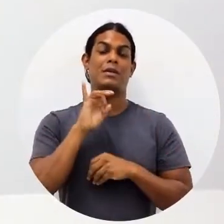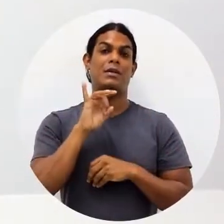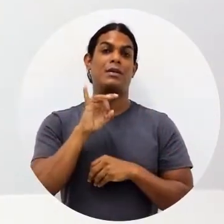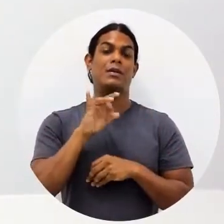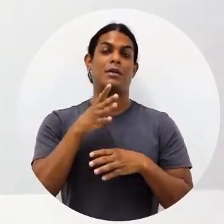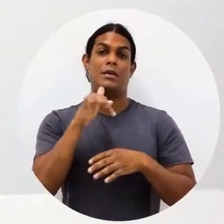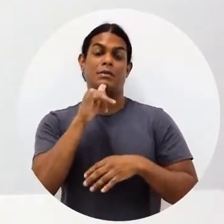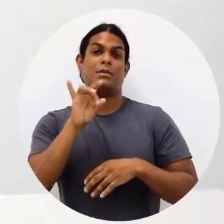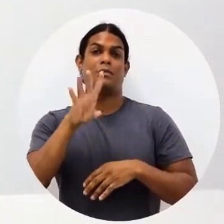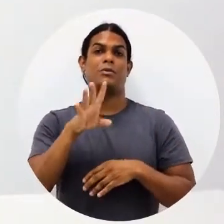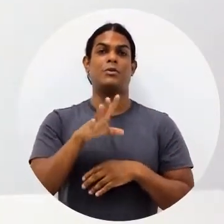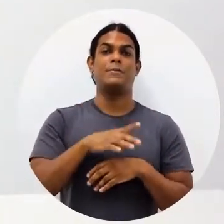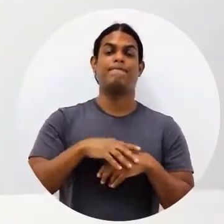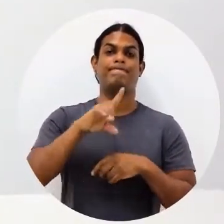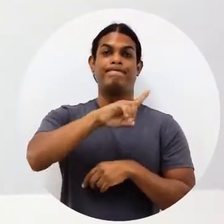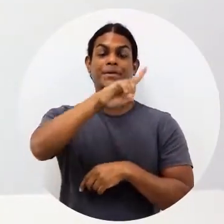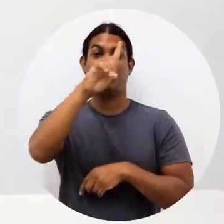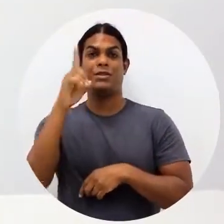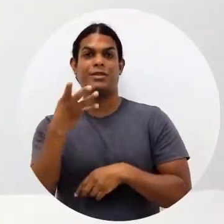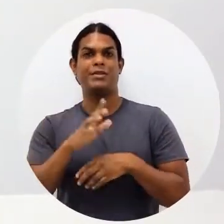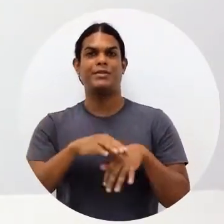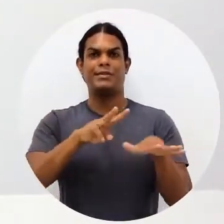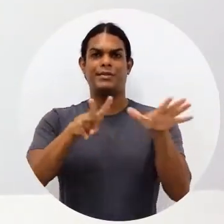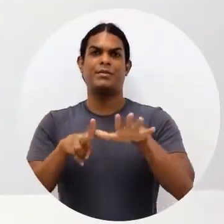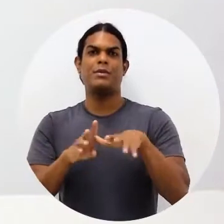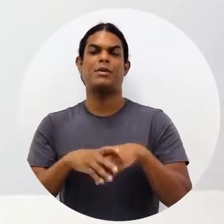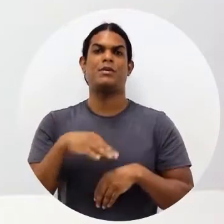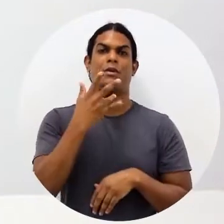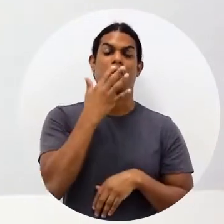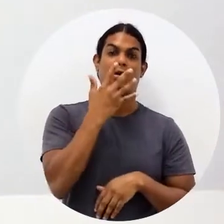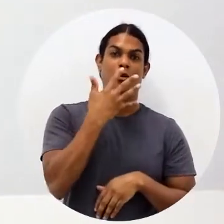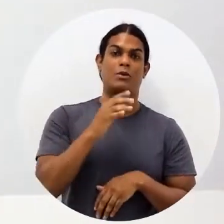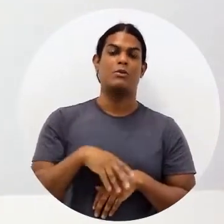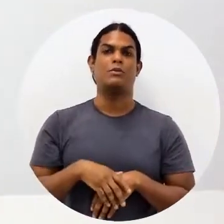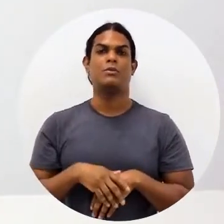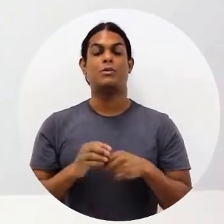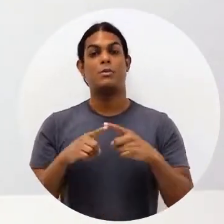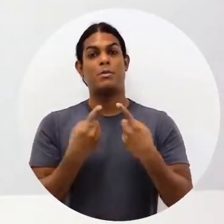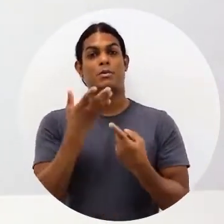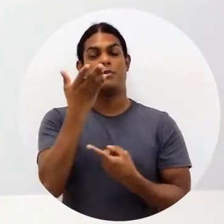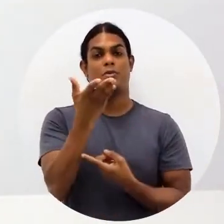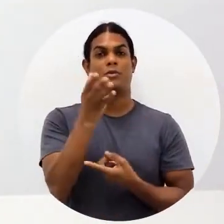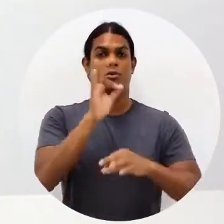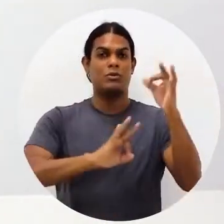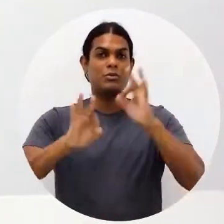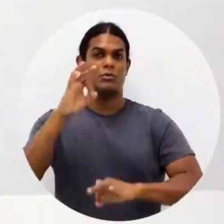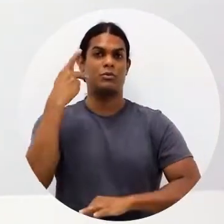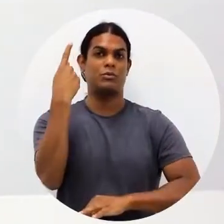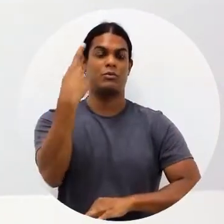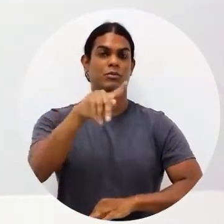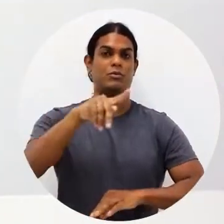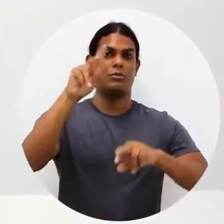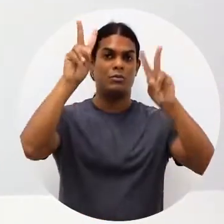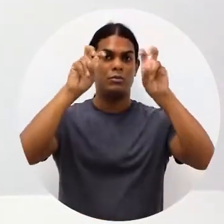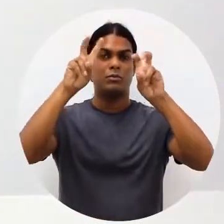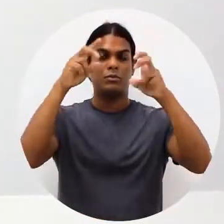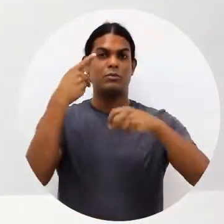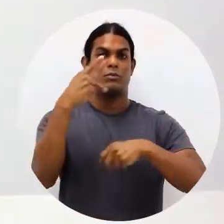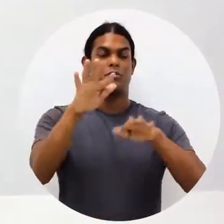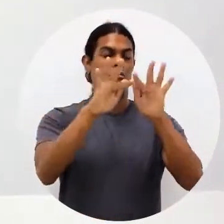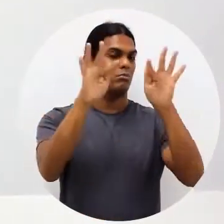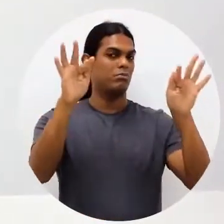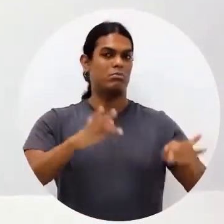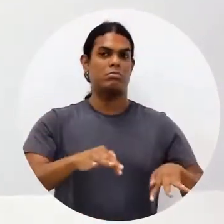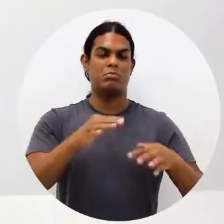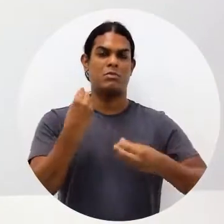da semana, só cores. Então, flashcards são uma forma de você organizar o seu conteúdo da forma que você quiser.